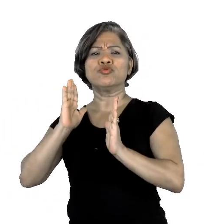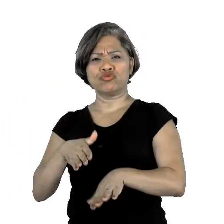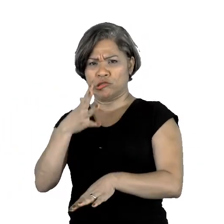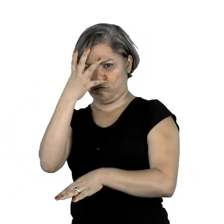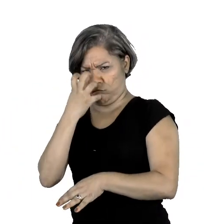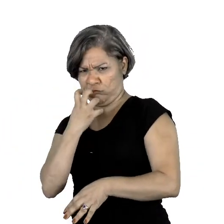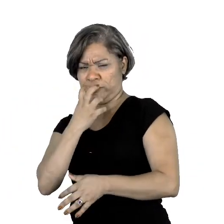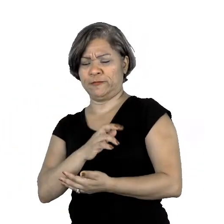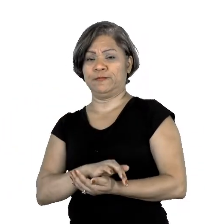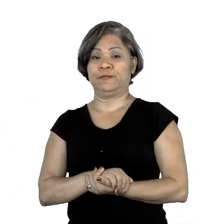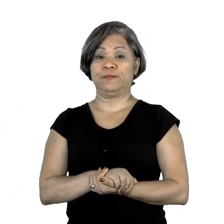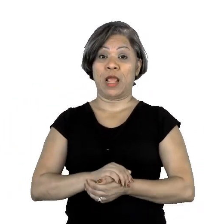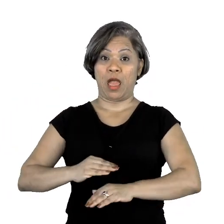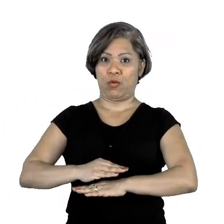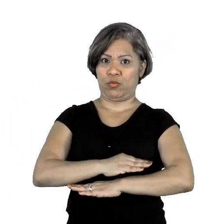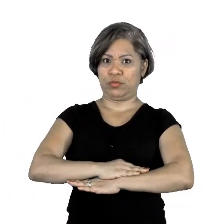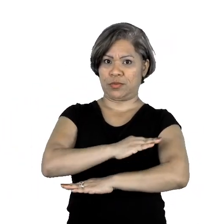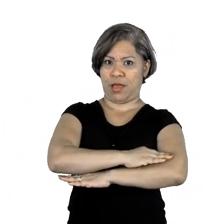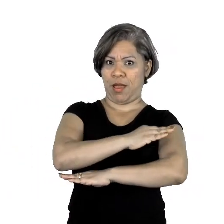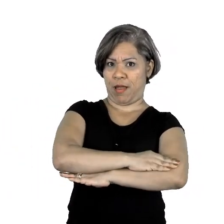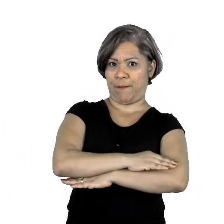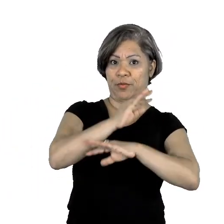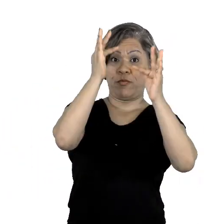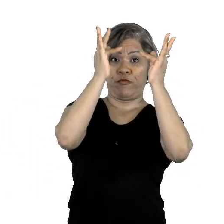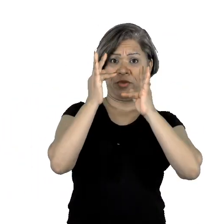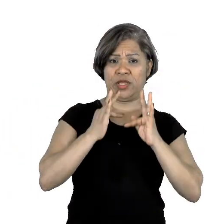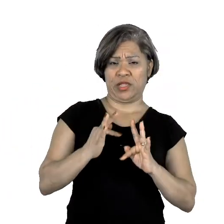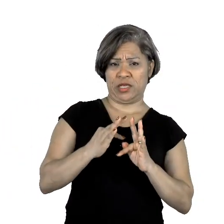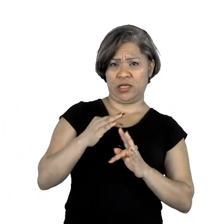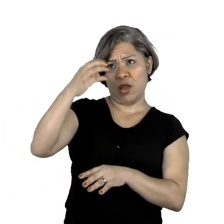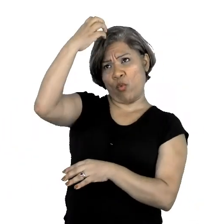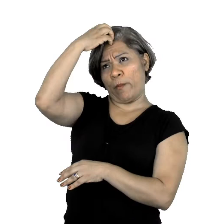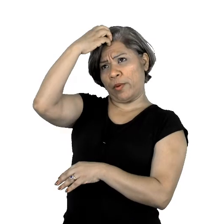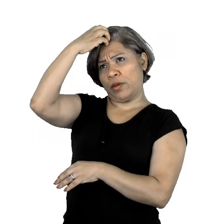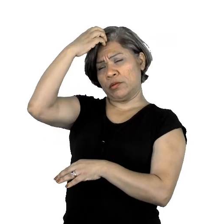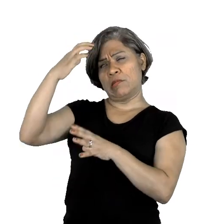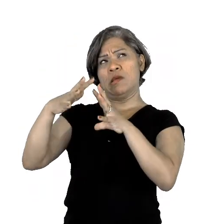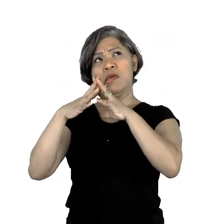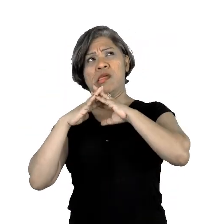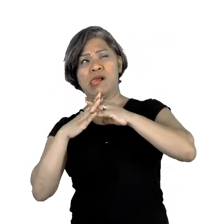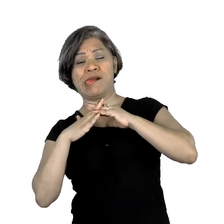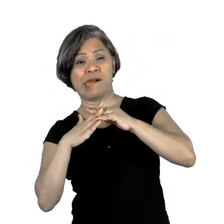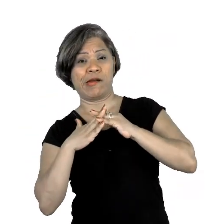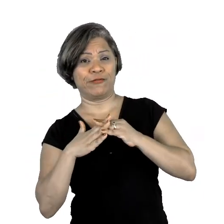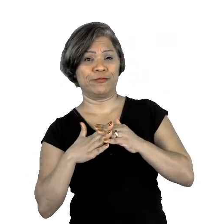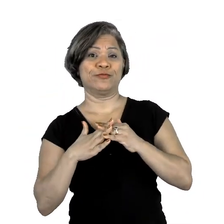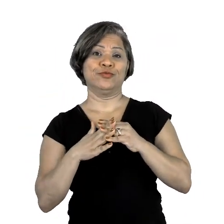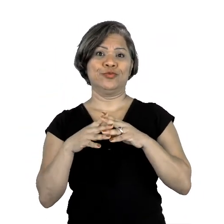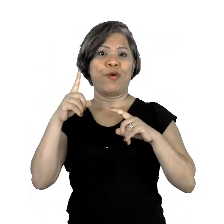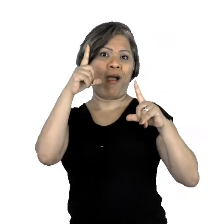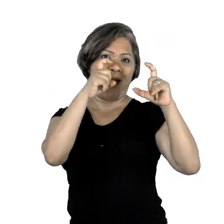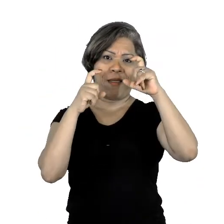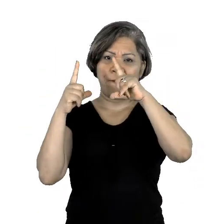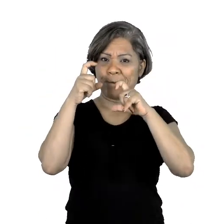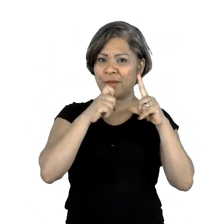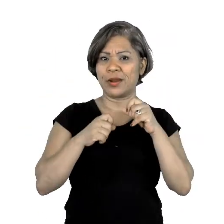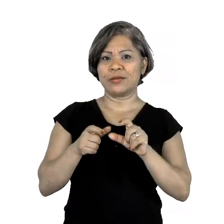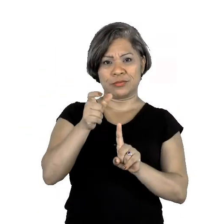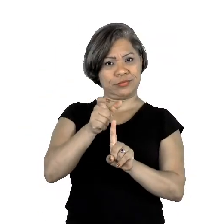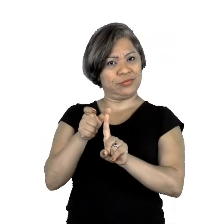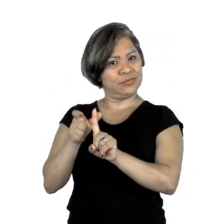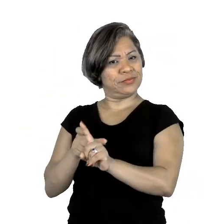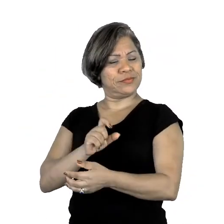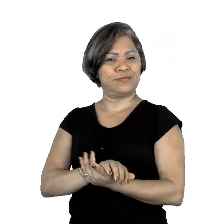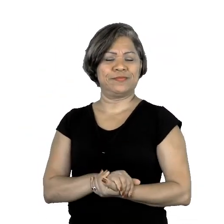sapo estava feliz. O príncipe estava confuso. São as expressões dos personagens. Apresenta outros